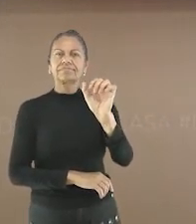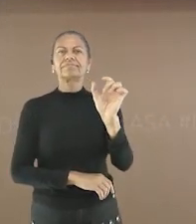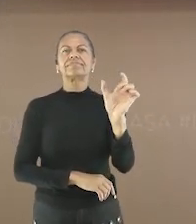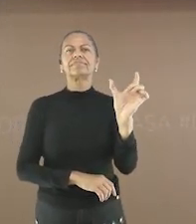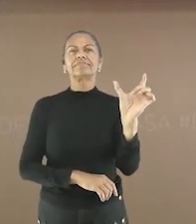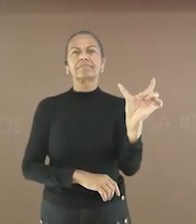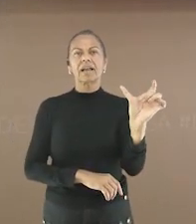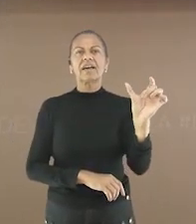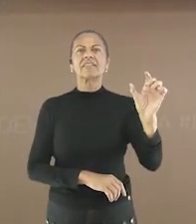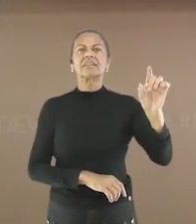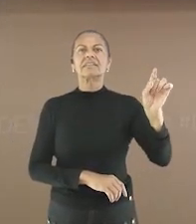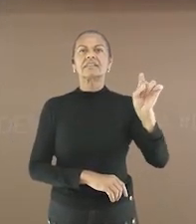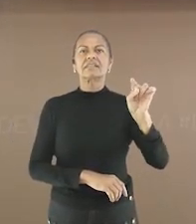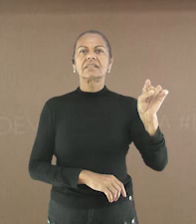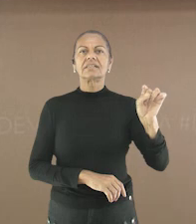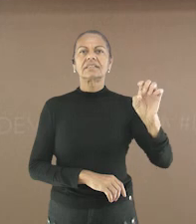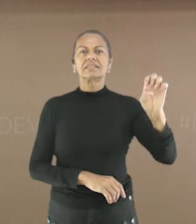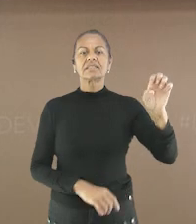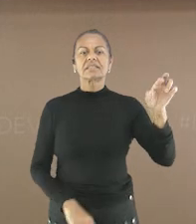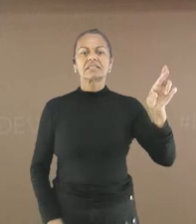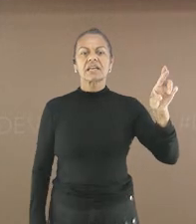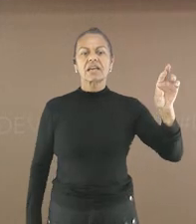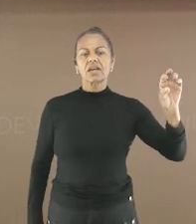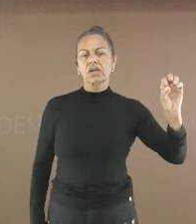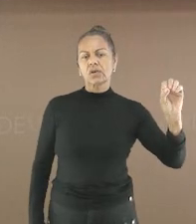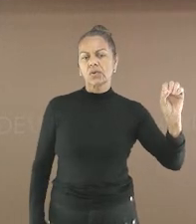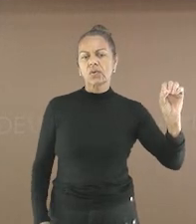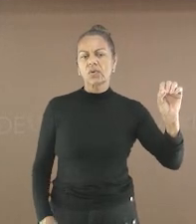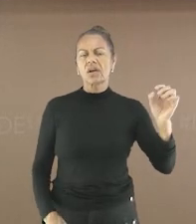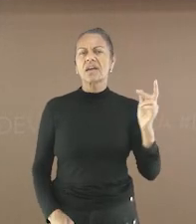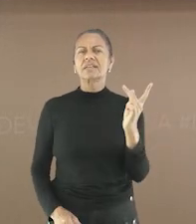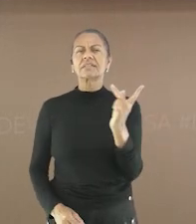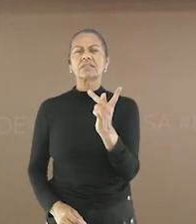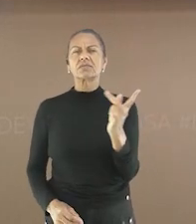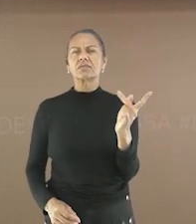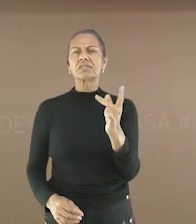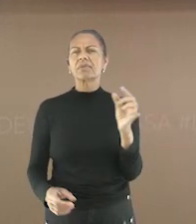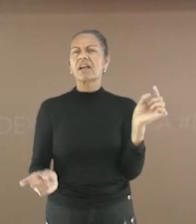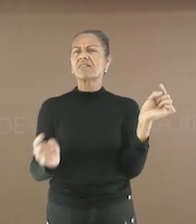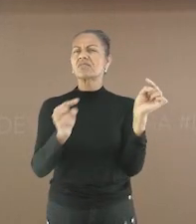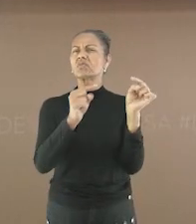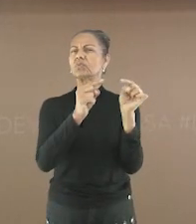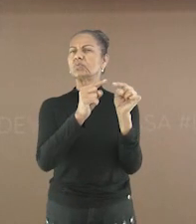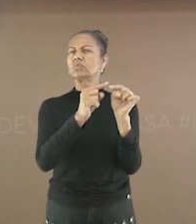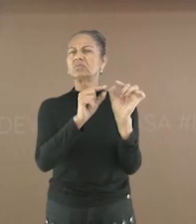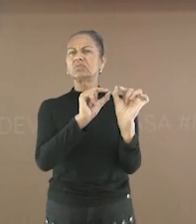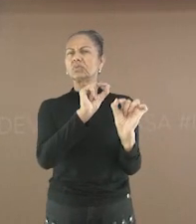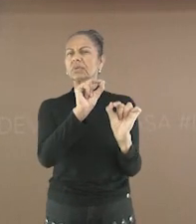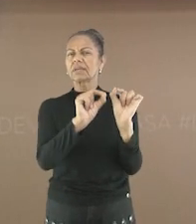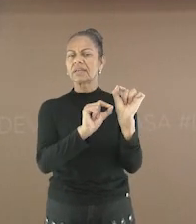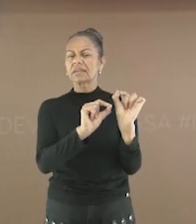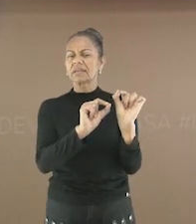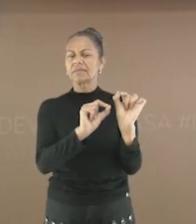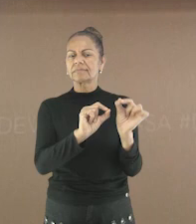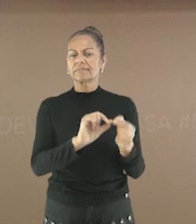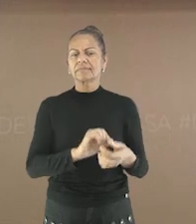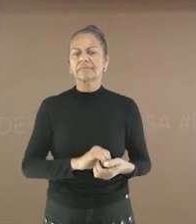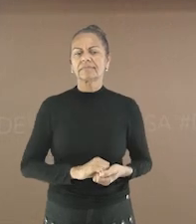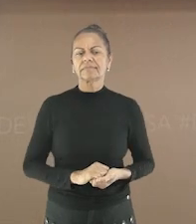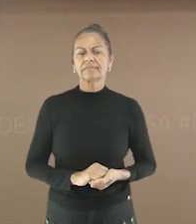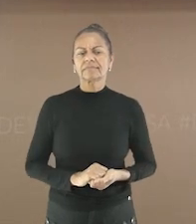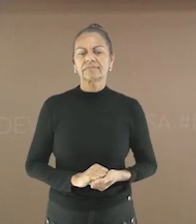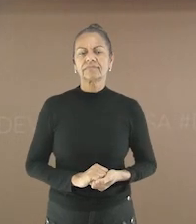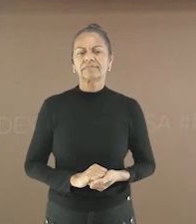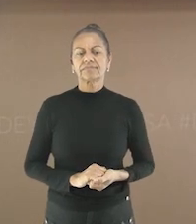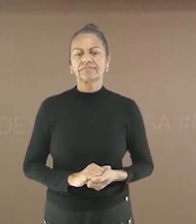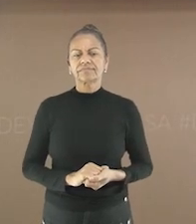Vejam que essas duas palavras têm algo em comum Vocês saberiam dizer o que que é? Acho que você já sabe